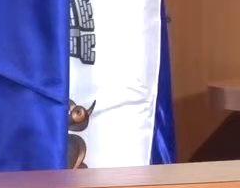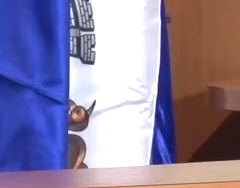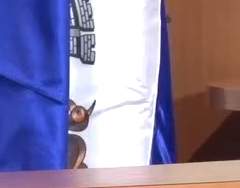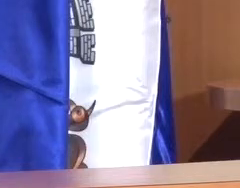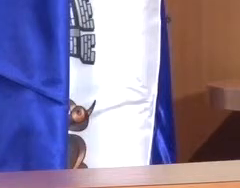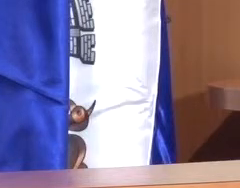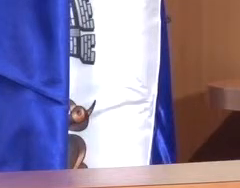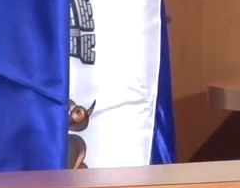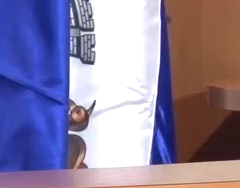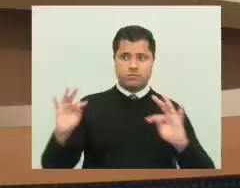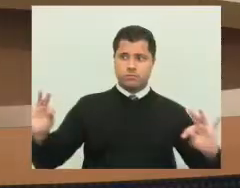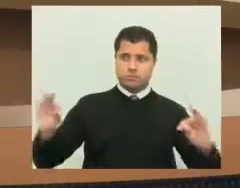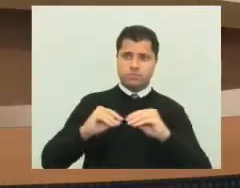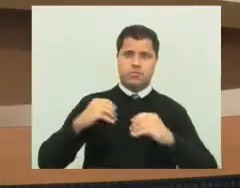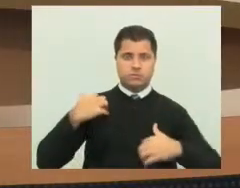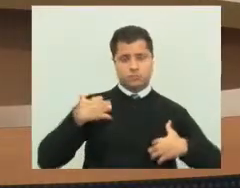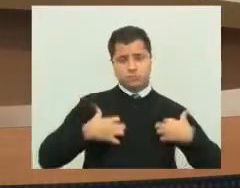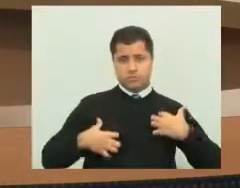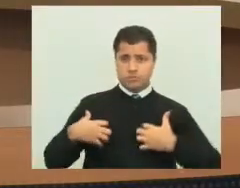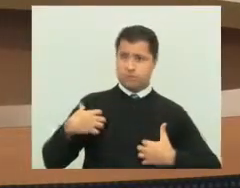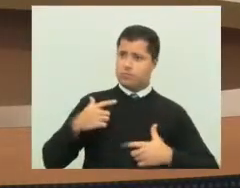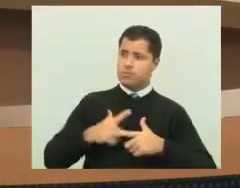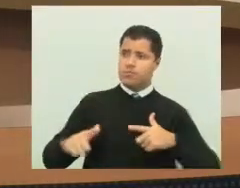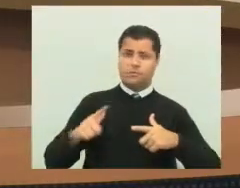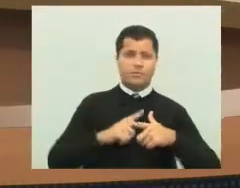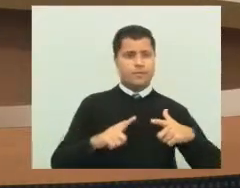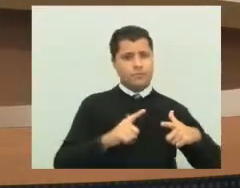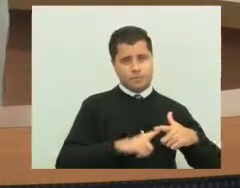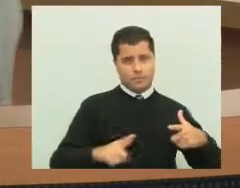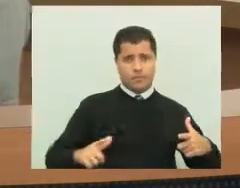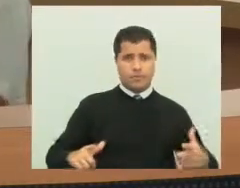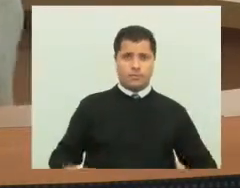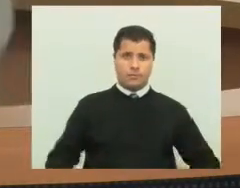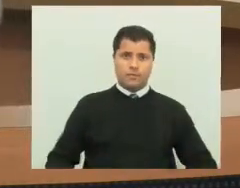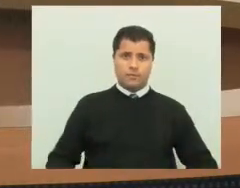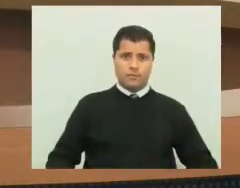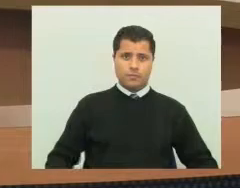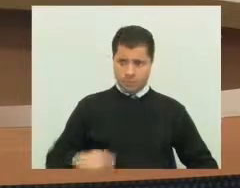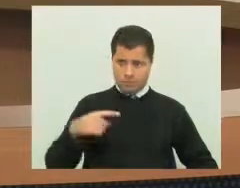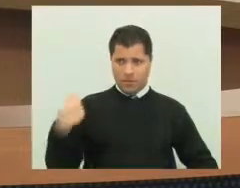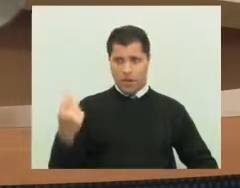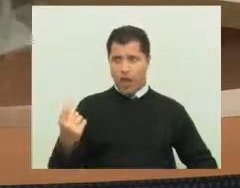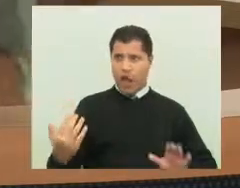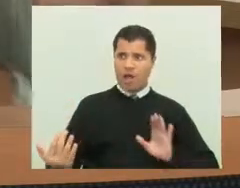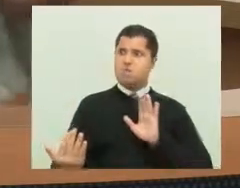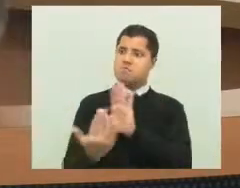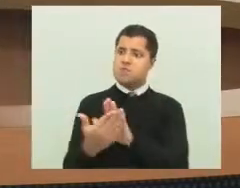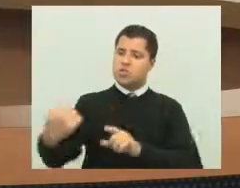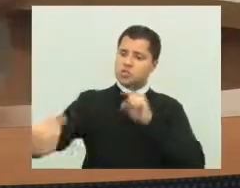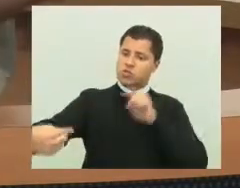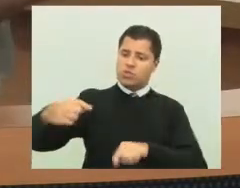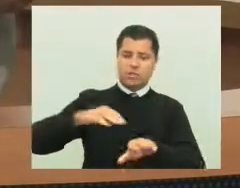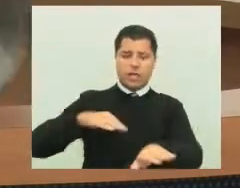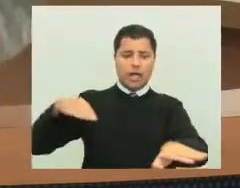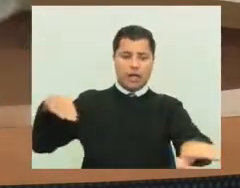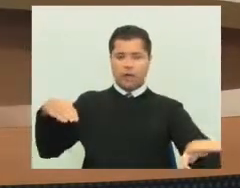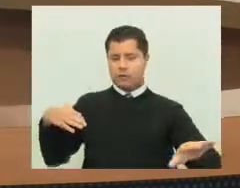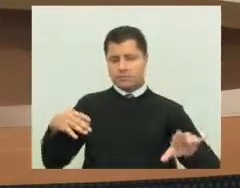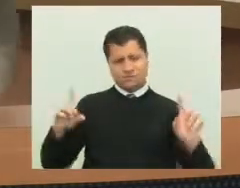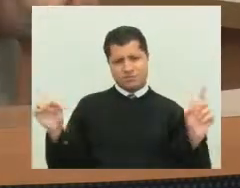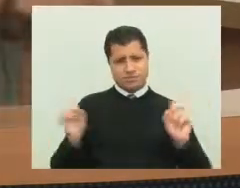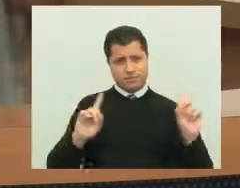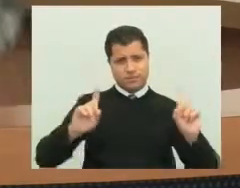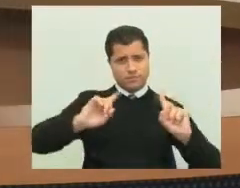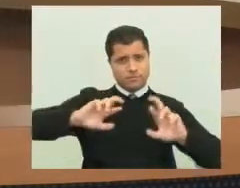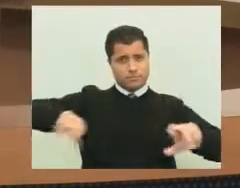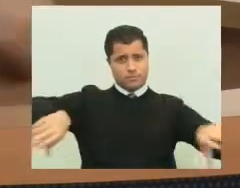bairros mais periféricos. Nós não viemos aqui para discutir o problema do trânsito em geral no